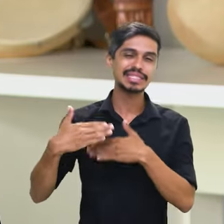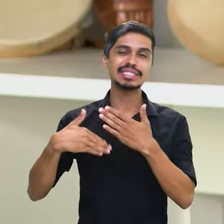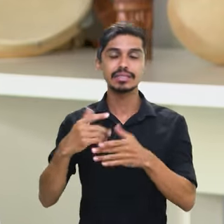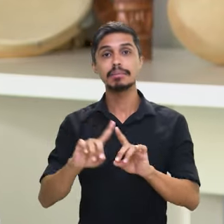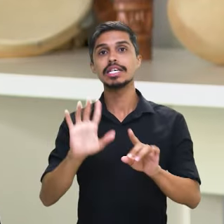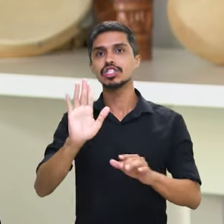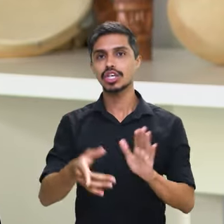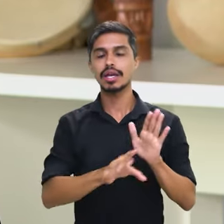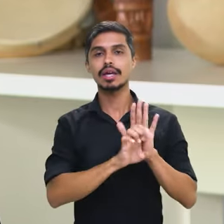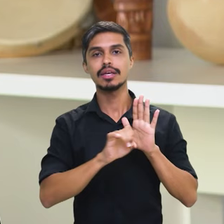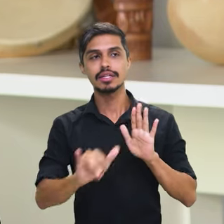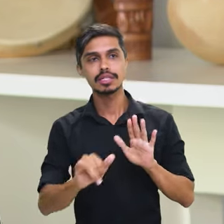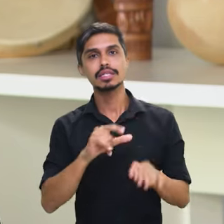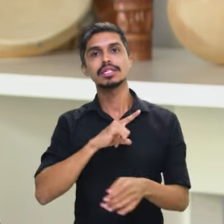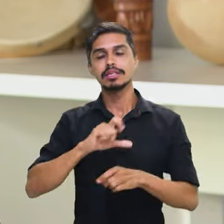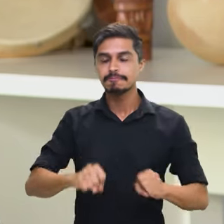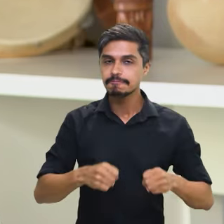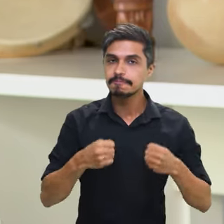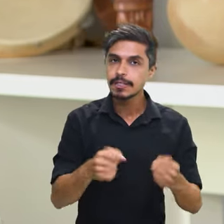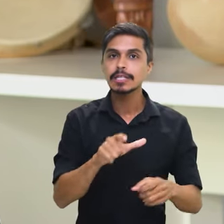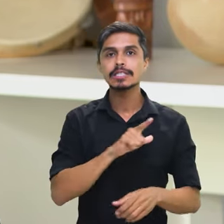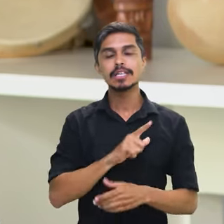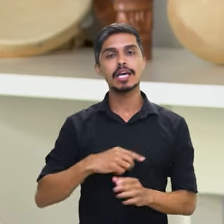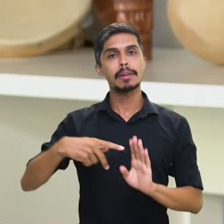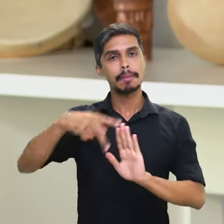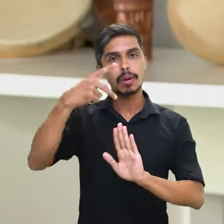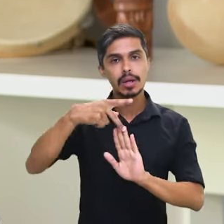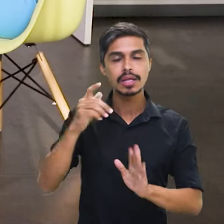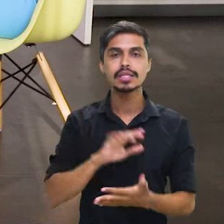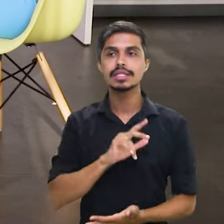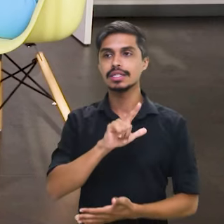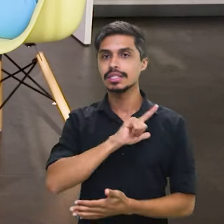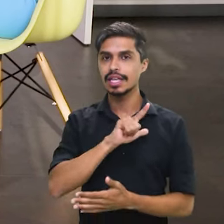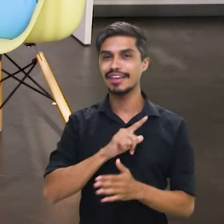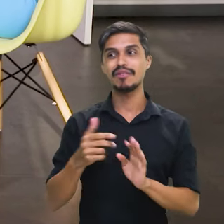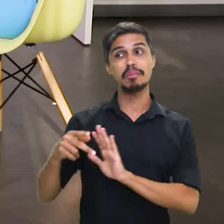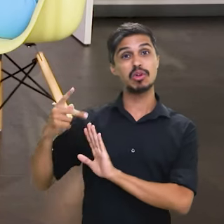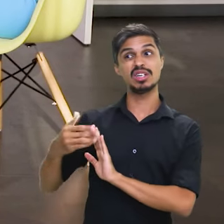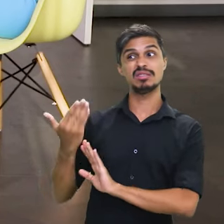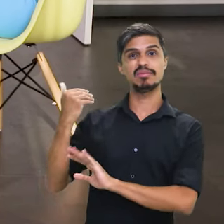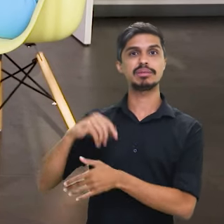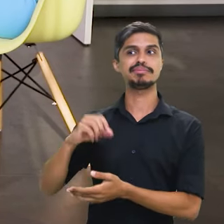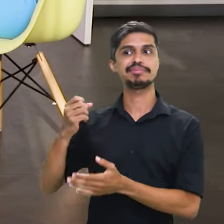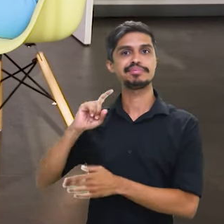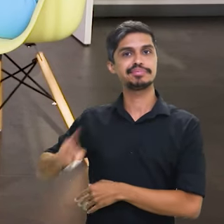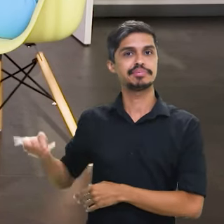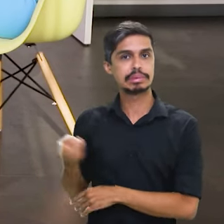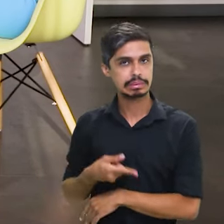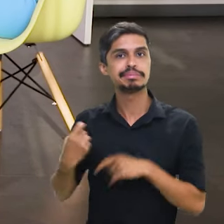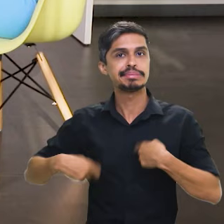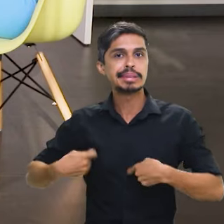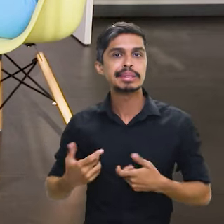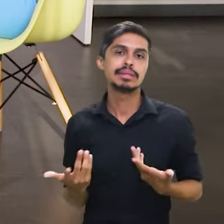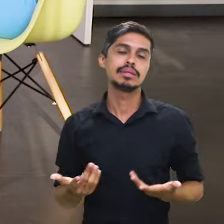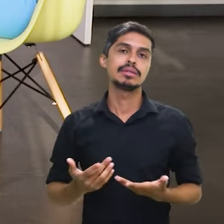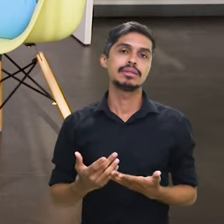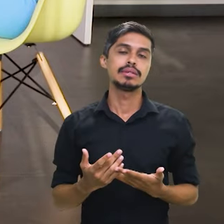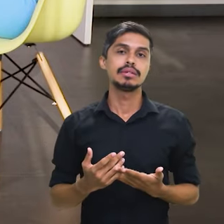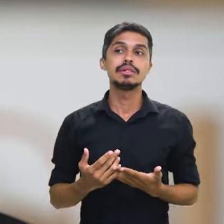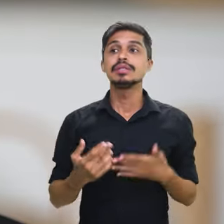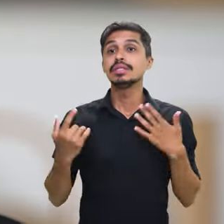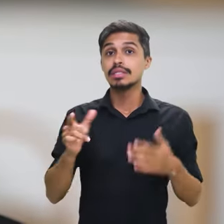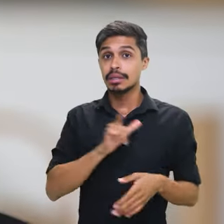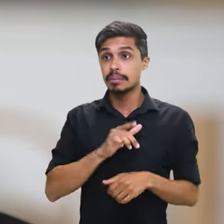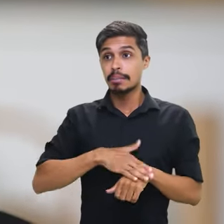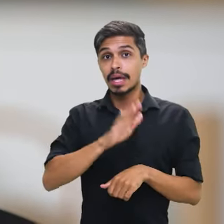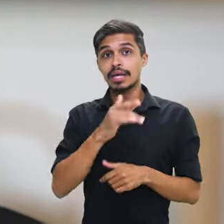mas já tem editais, tem medidas, tem portaria, revogação de portarias. Muitas delas perguntando, vai